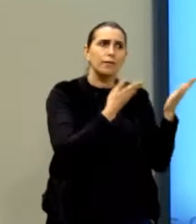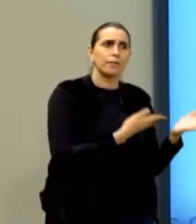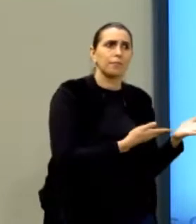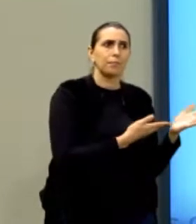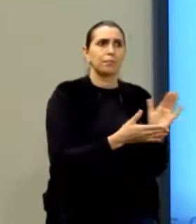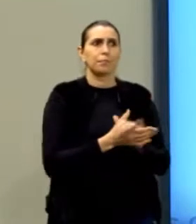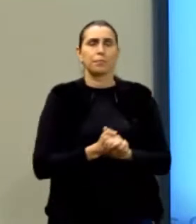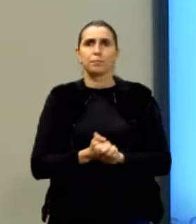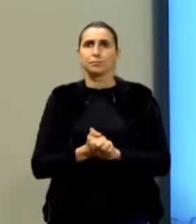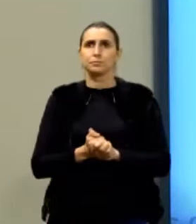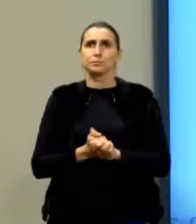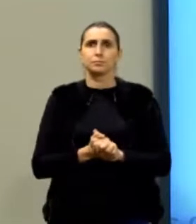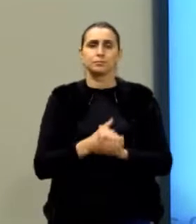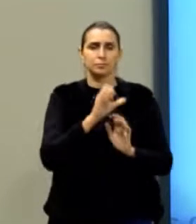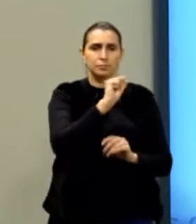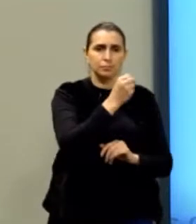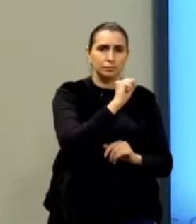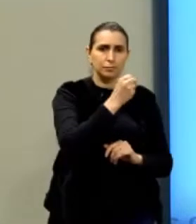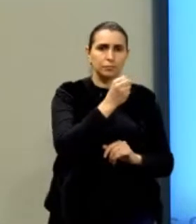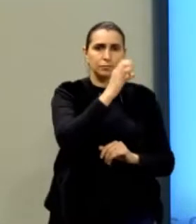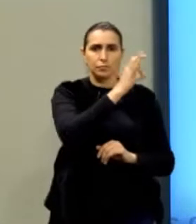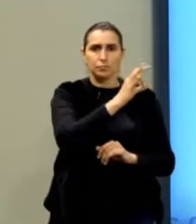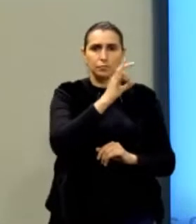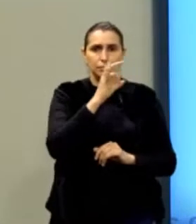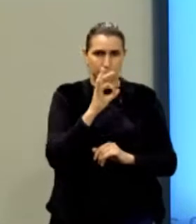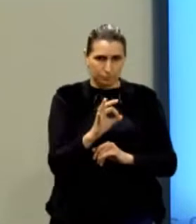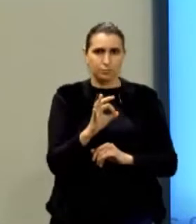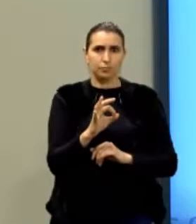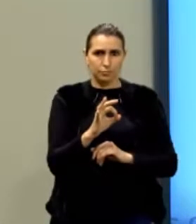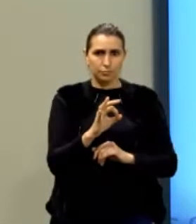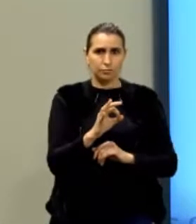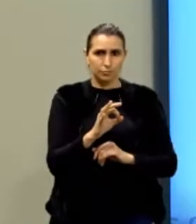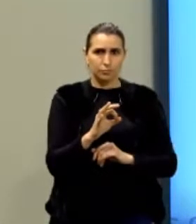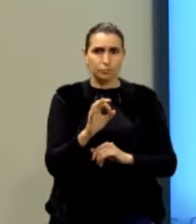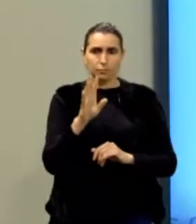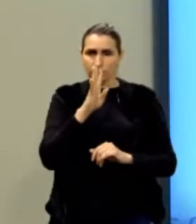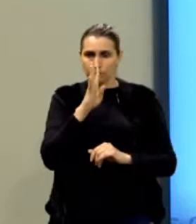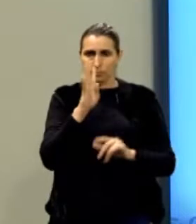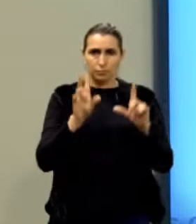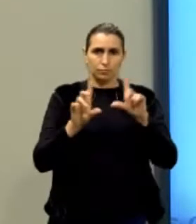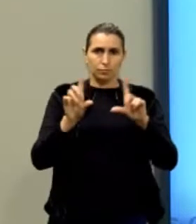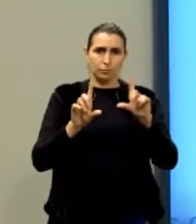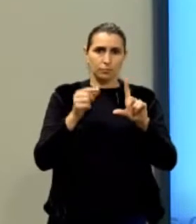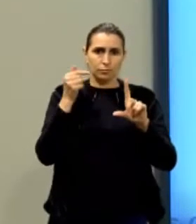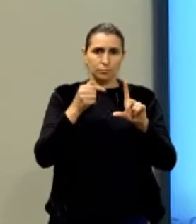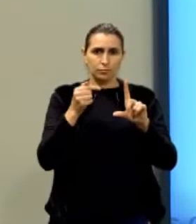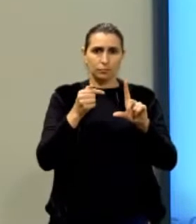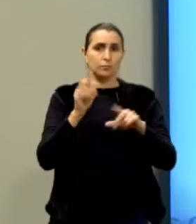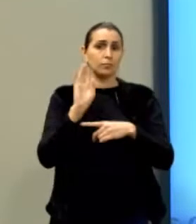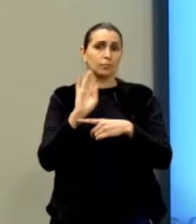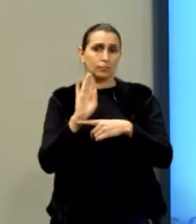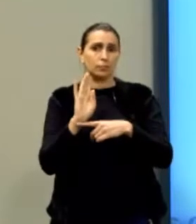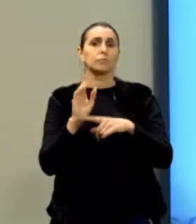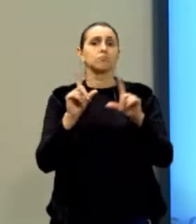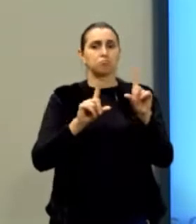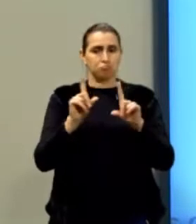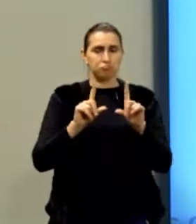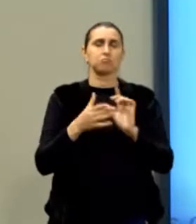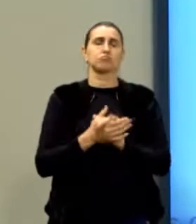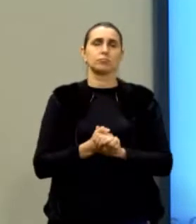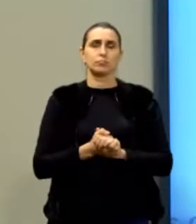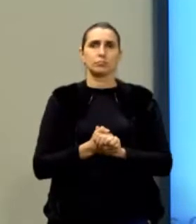pesquisa? 88% dos telespectadores assistem a filmes na TV.